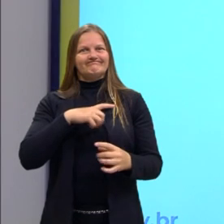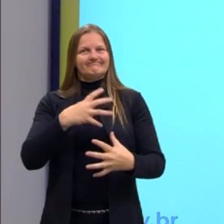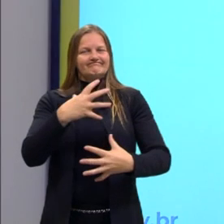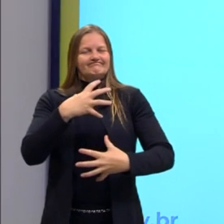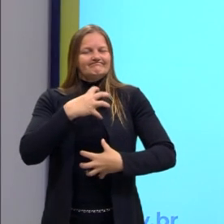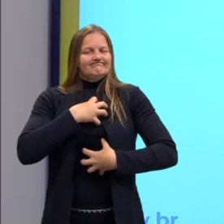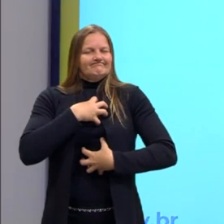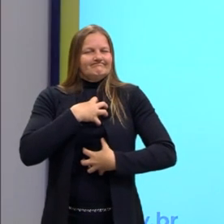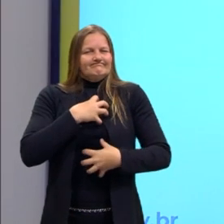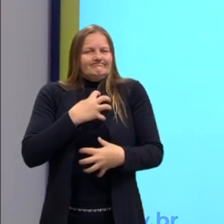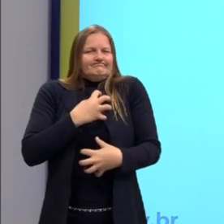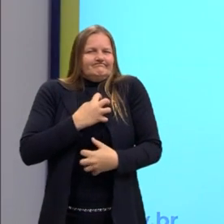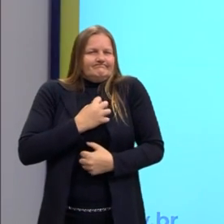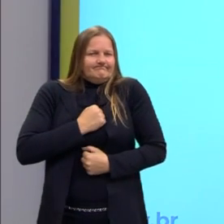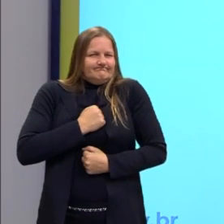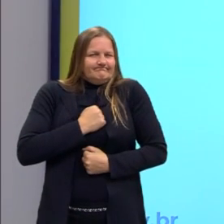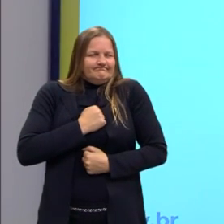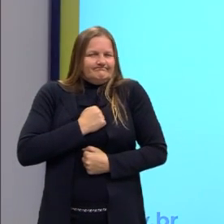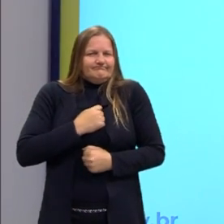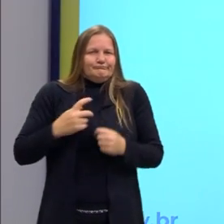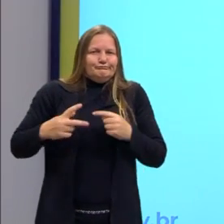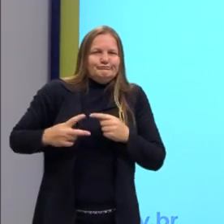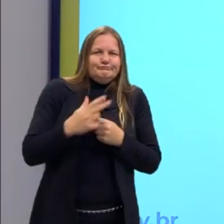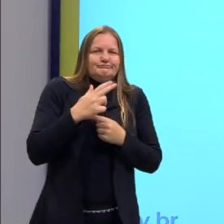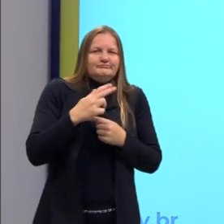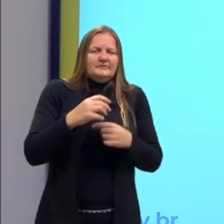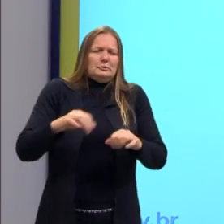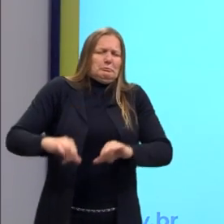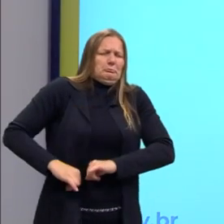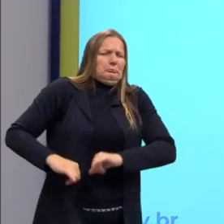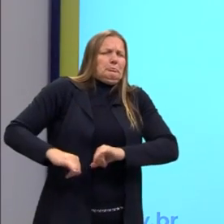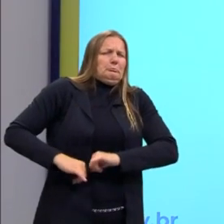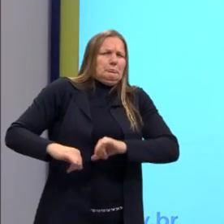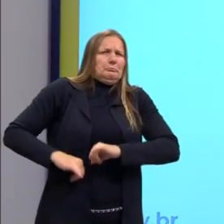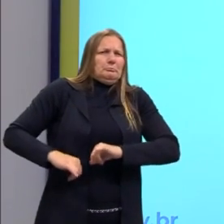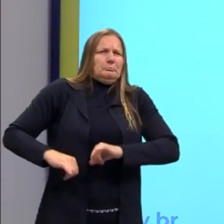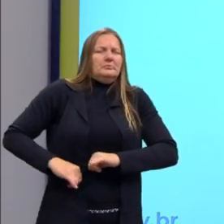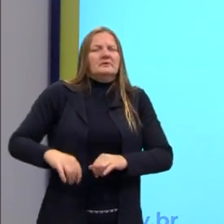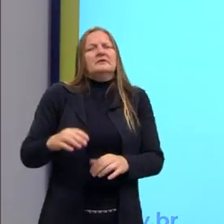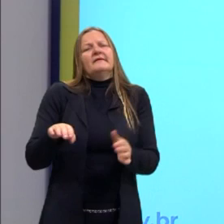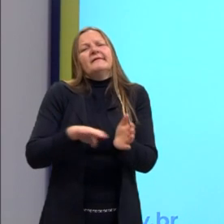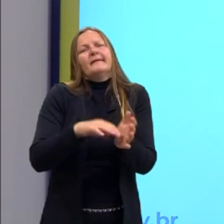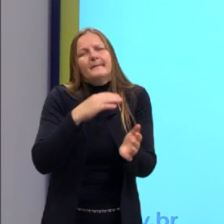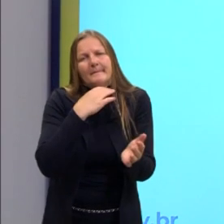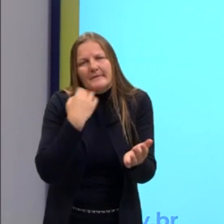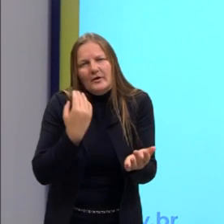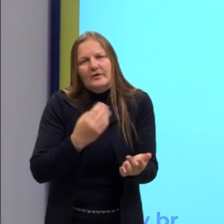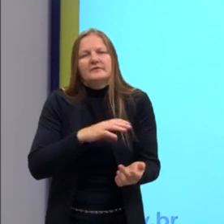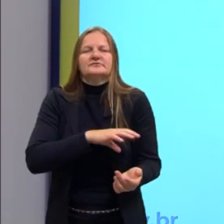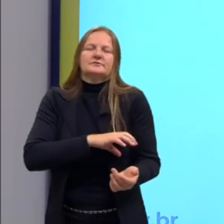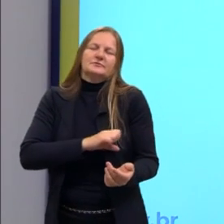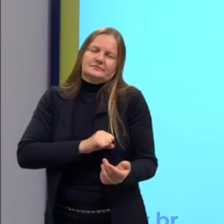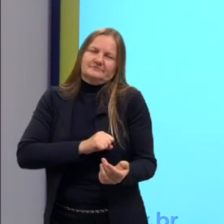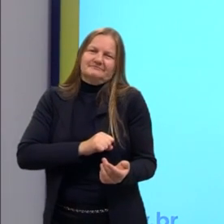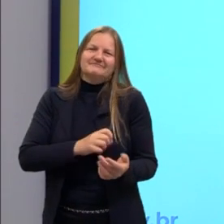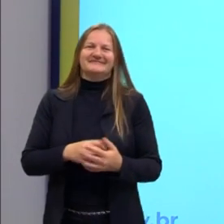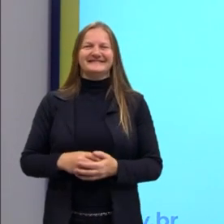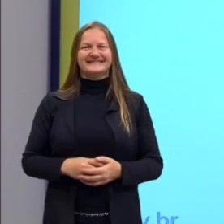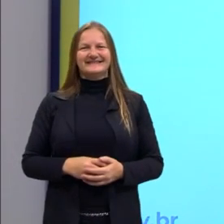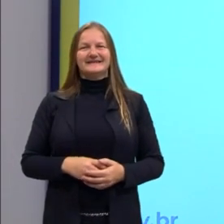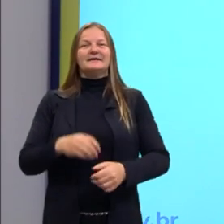expectativas todas rompidas e ele sofre, sofre tanto que pode morrer por causa desse amor. O